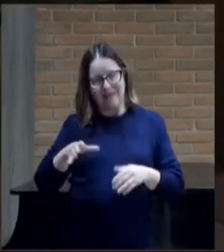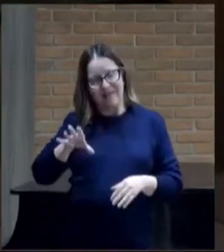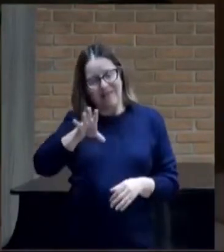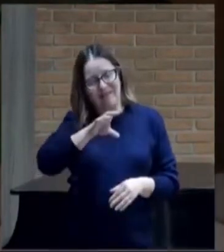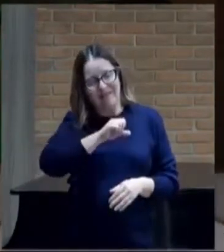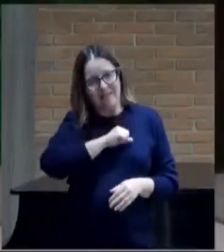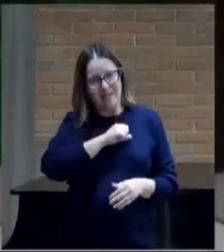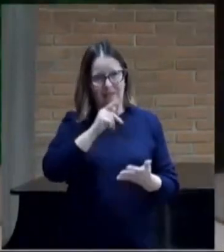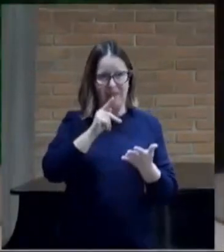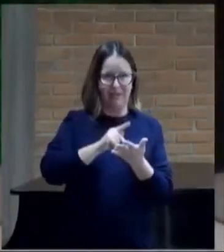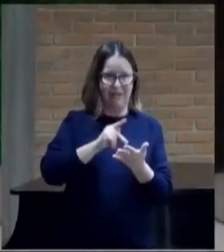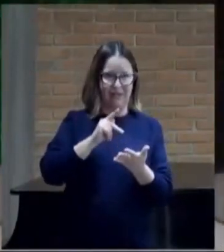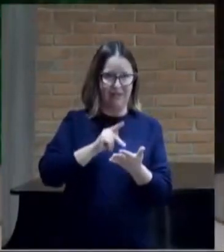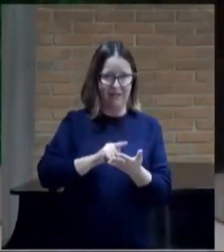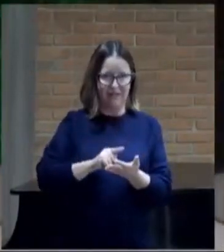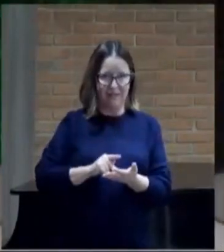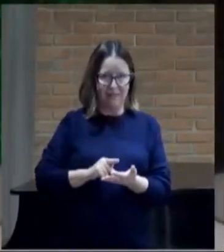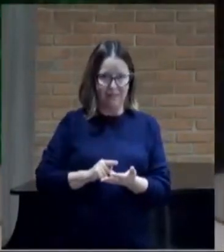verdade